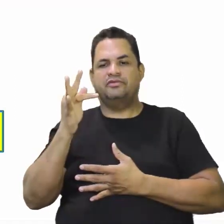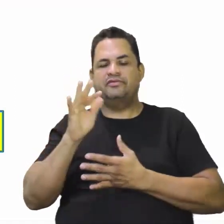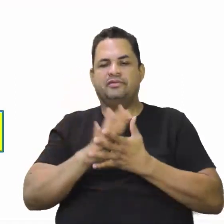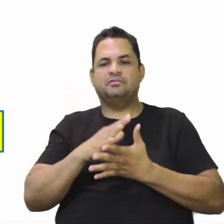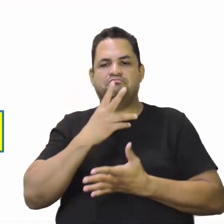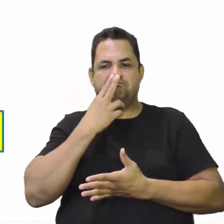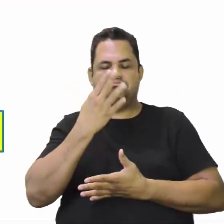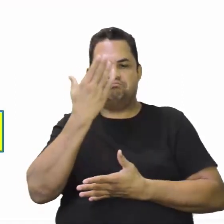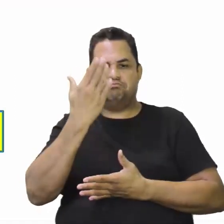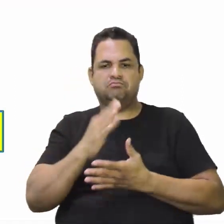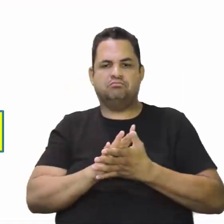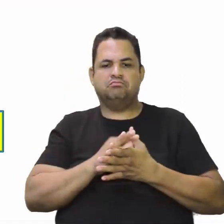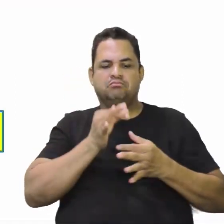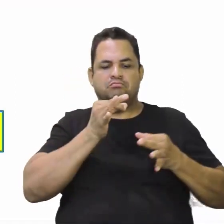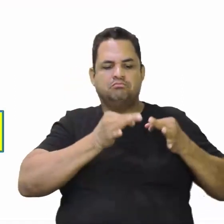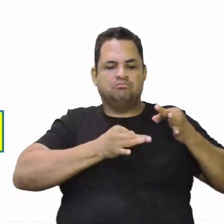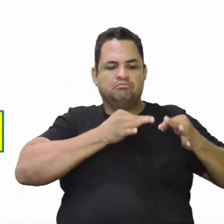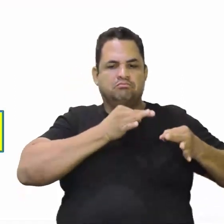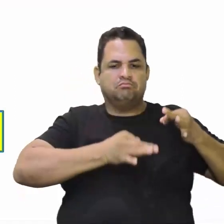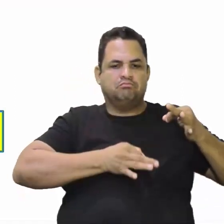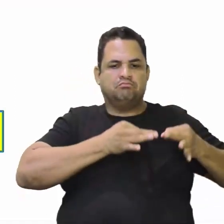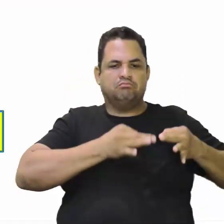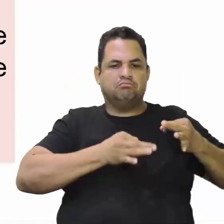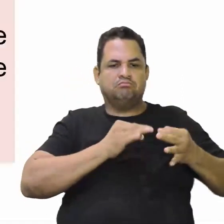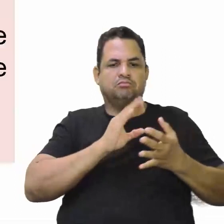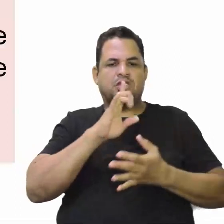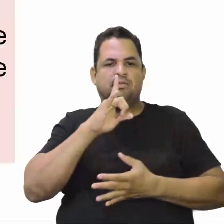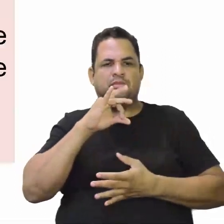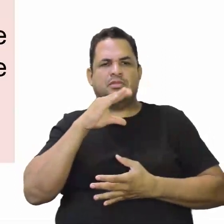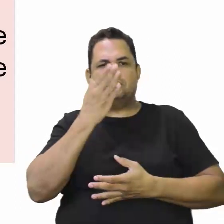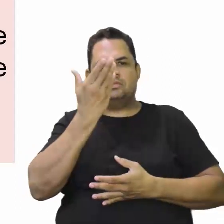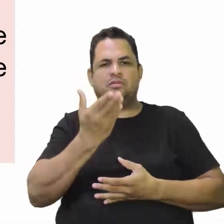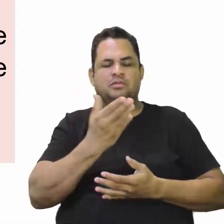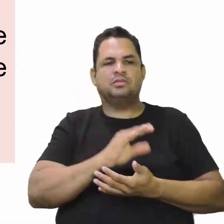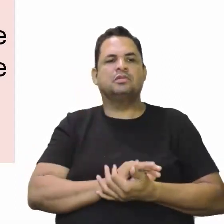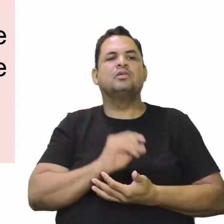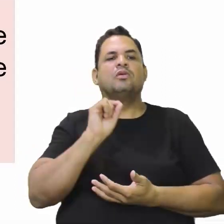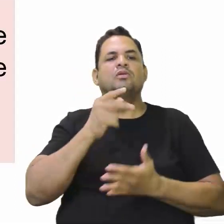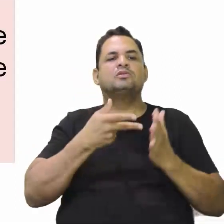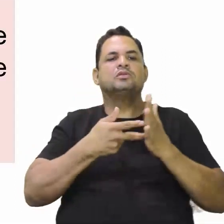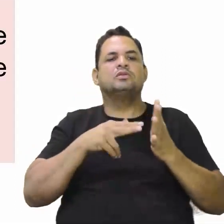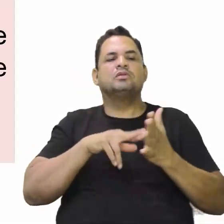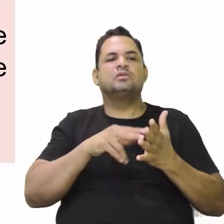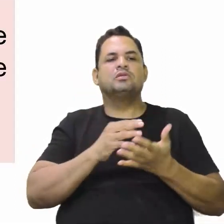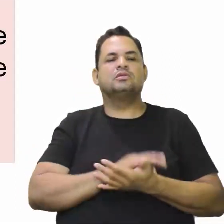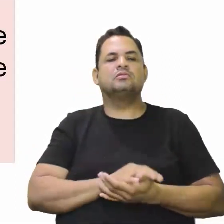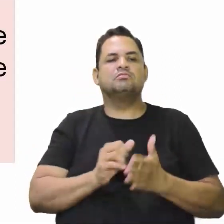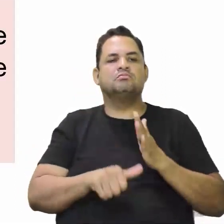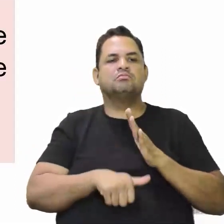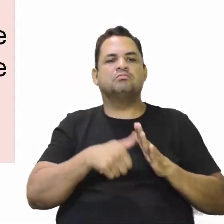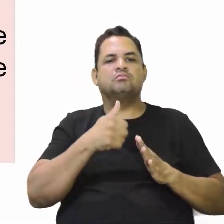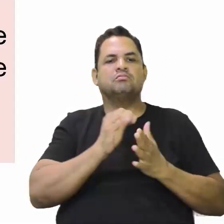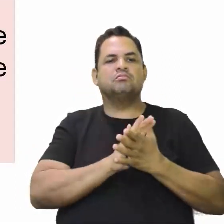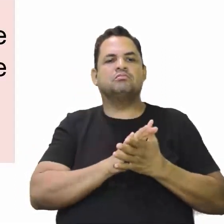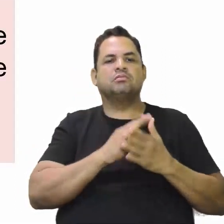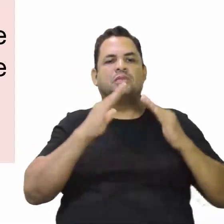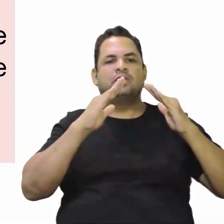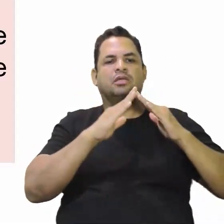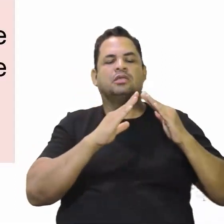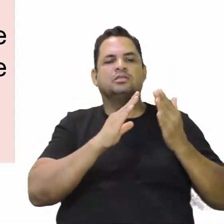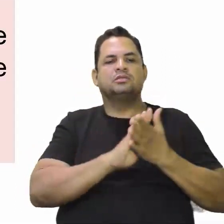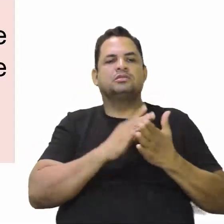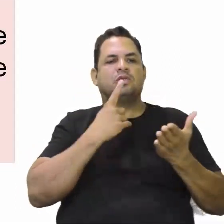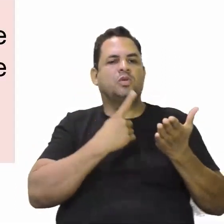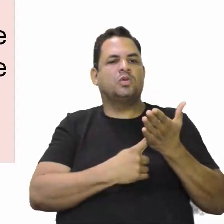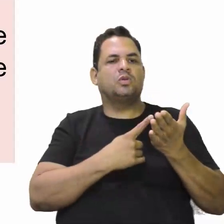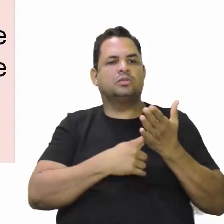Aí tem as audiências e os cabildos. Vamos ver cada um aqui o que significa. Primeiramente, a casa de contratação, que